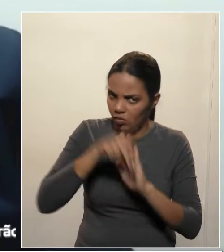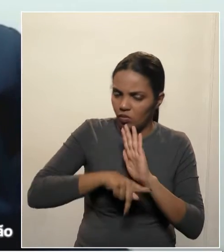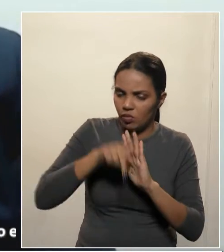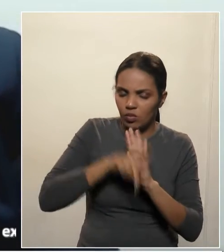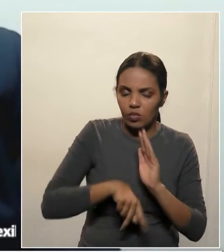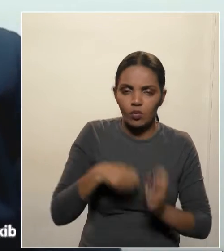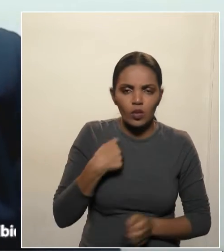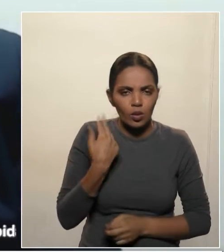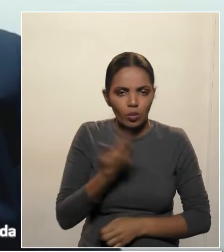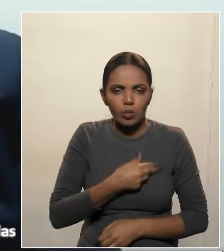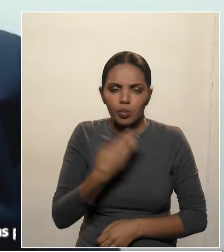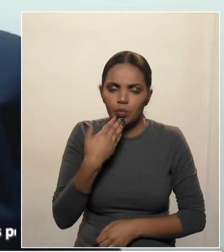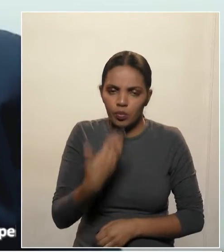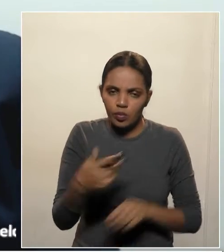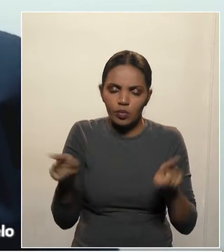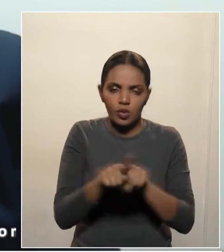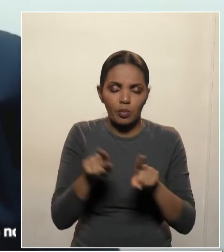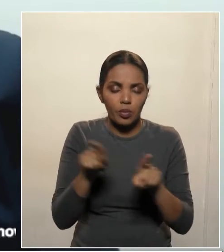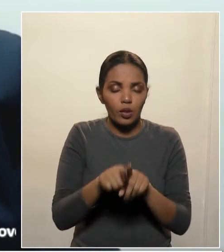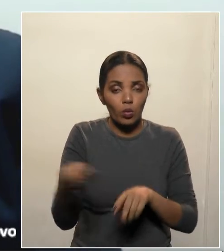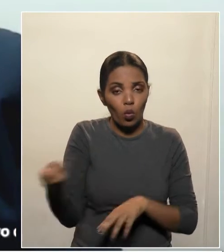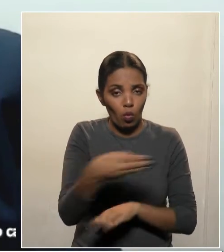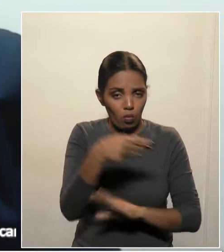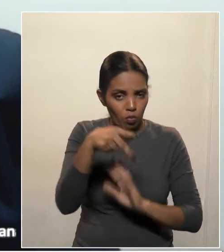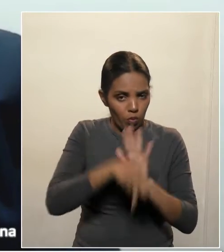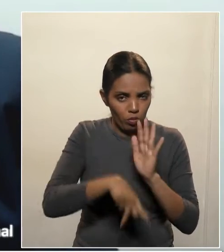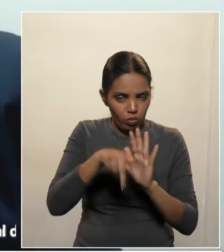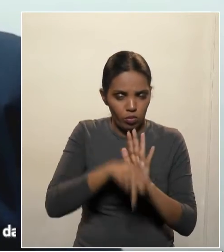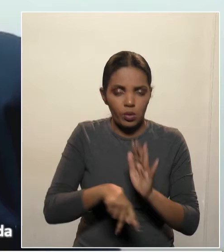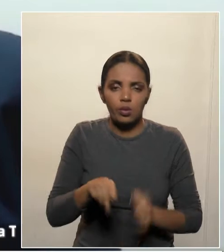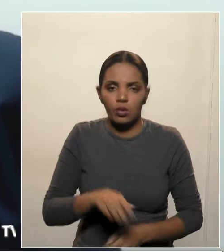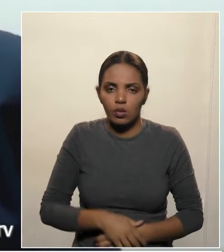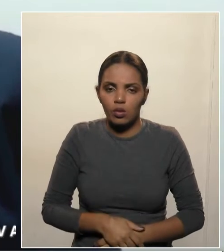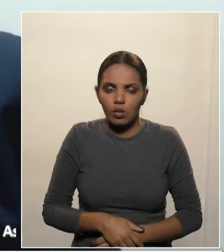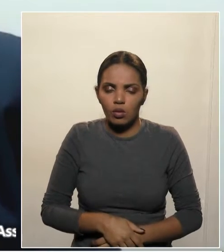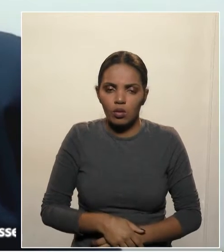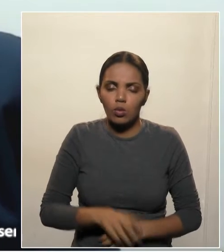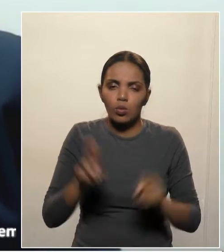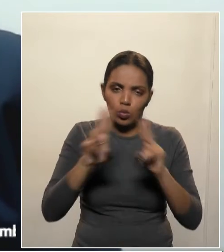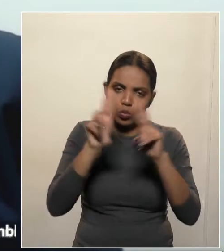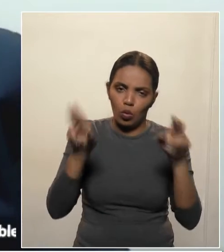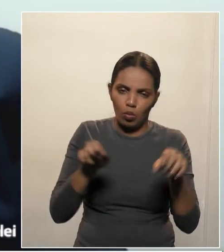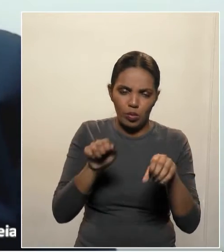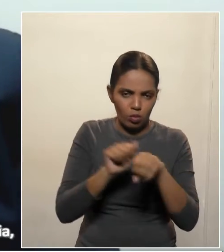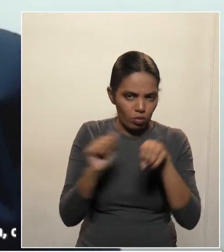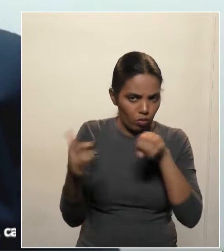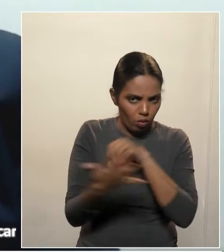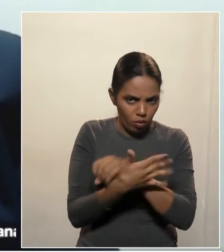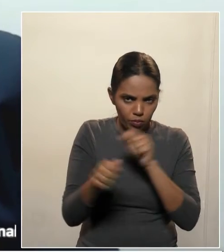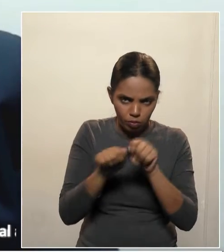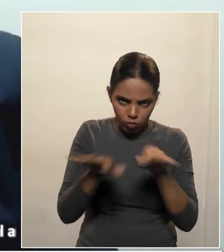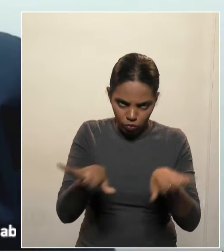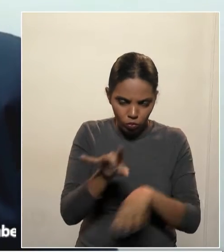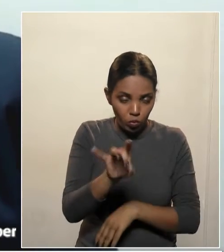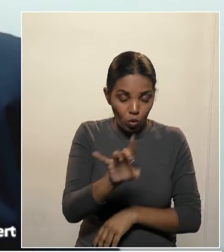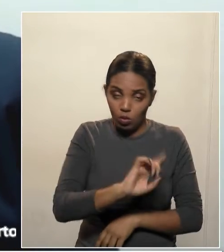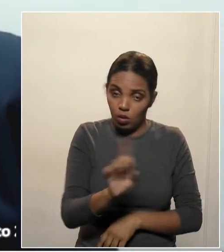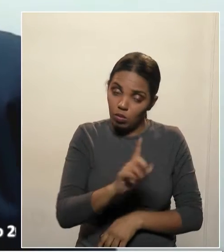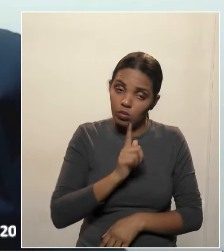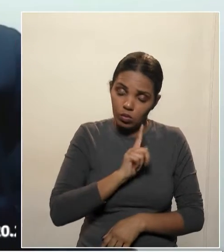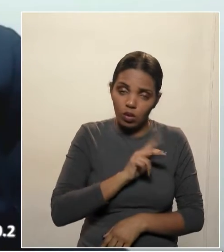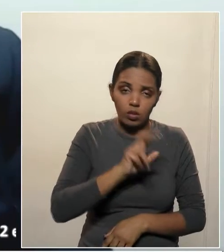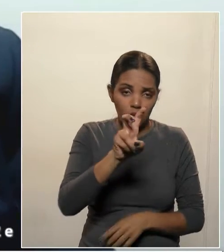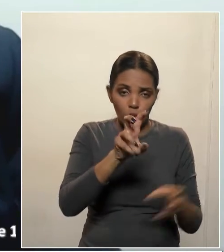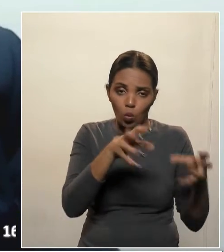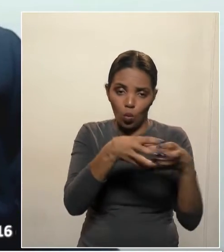teremos aqui entrada nessa casa de outros projetos, é só sobre a pandemia e nisso a casa tem sido muito importante,